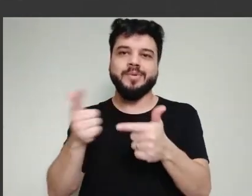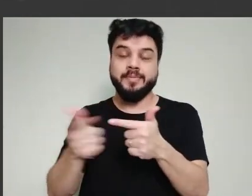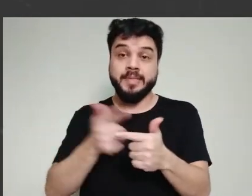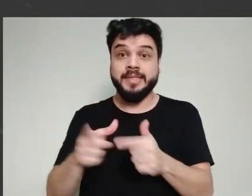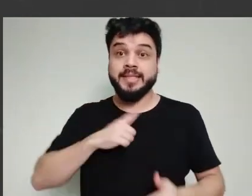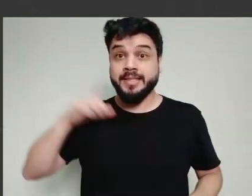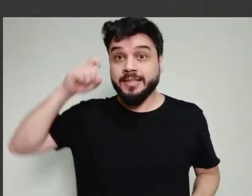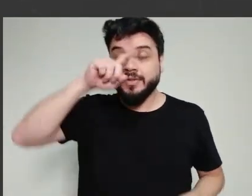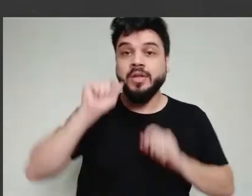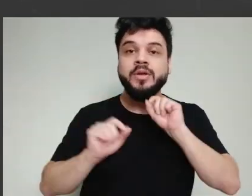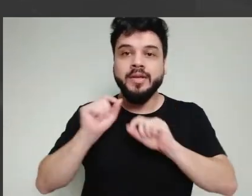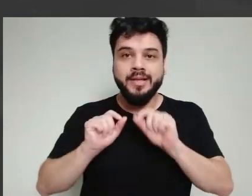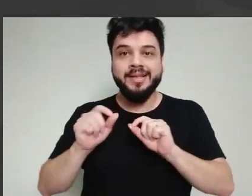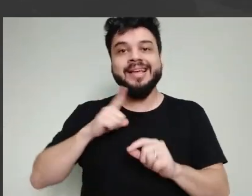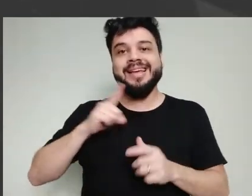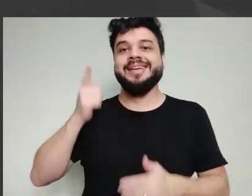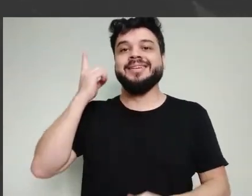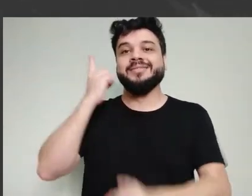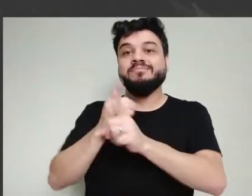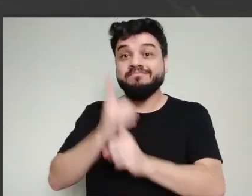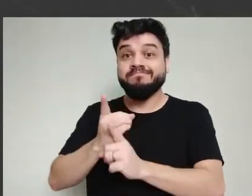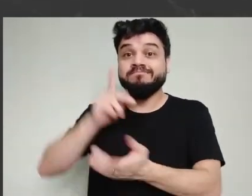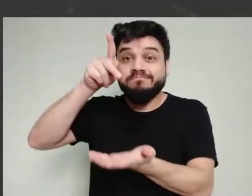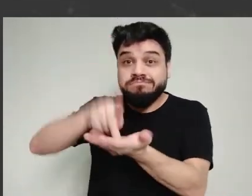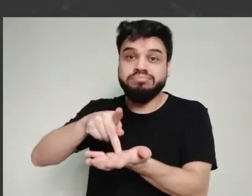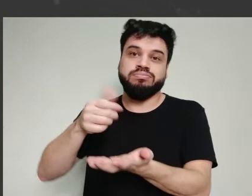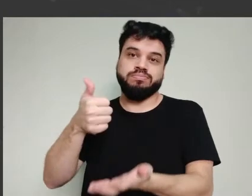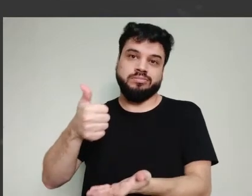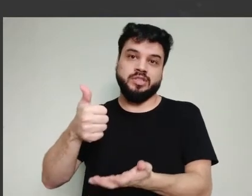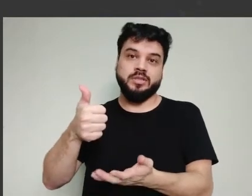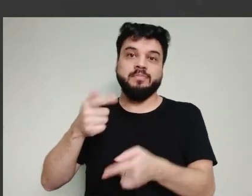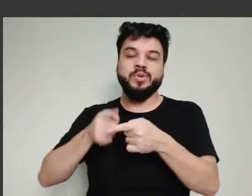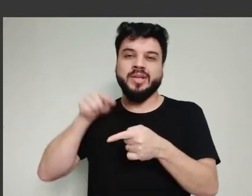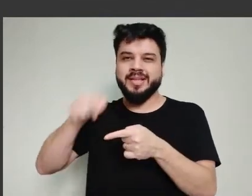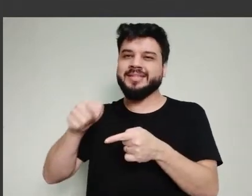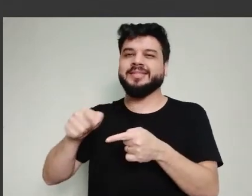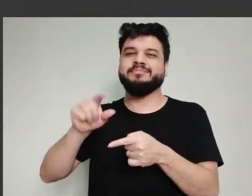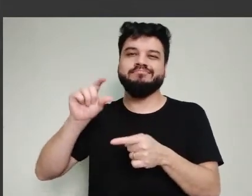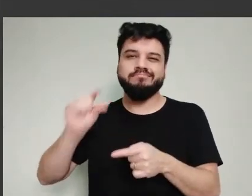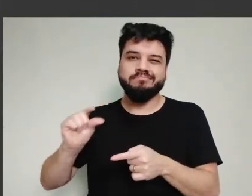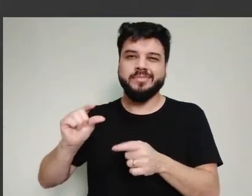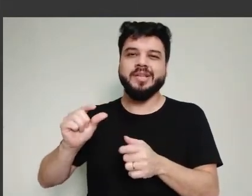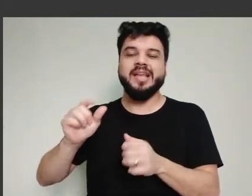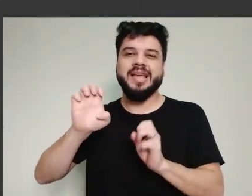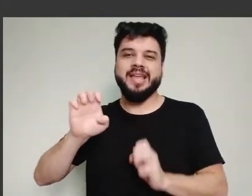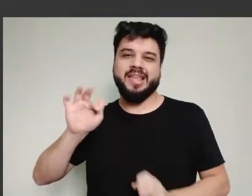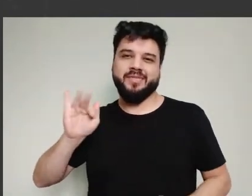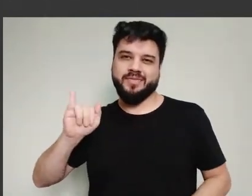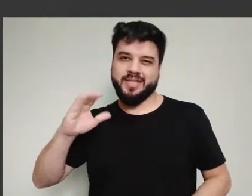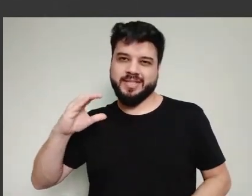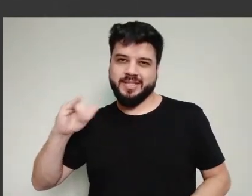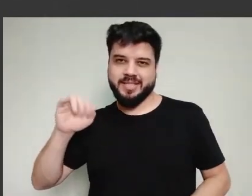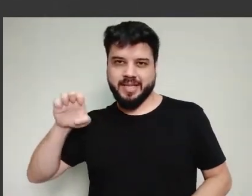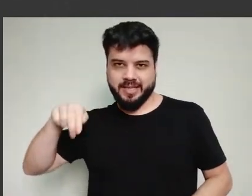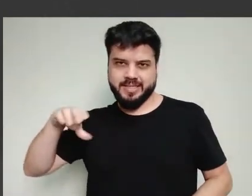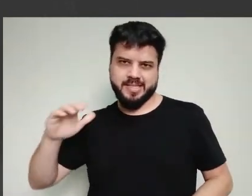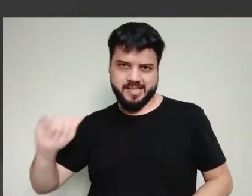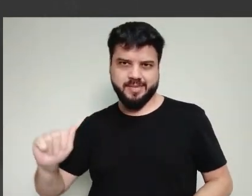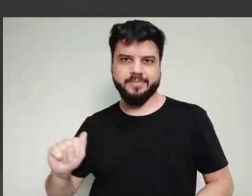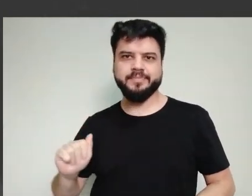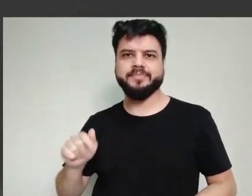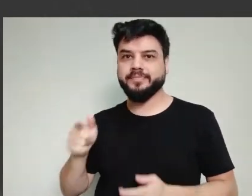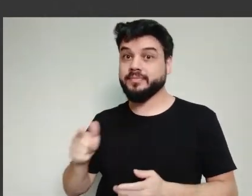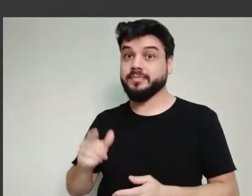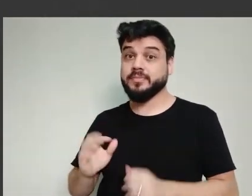que o mesmo problema. Tem uma dificuldade em conseguir detectar os verdadeiros positivos. São testes com baixa